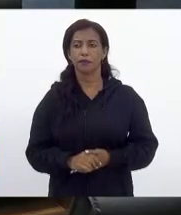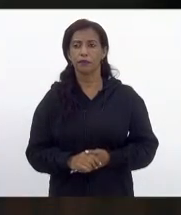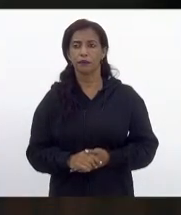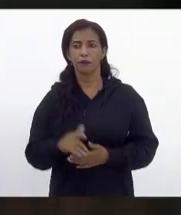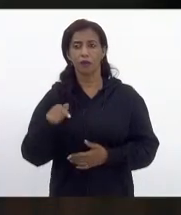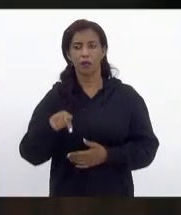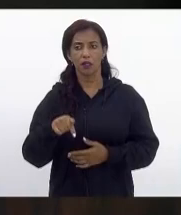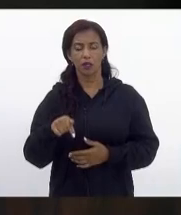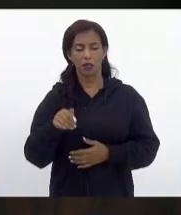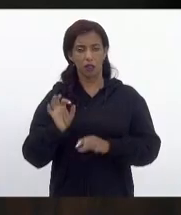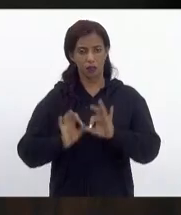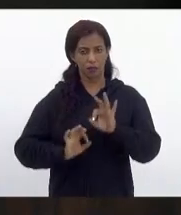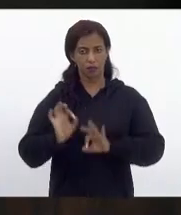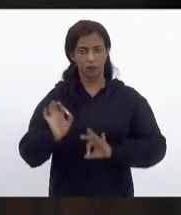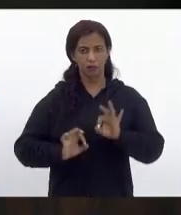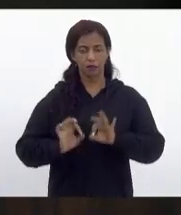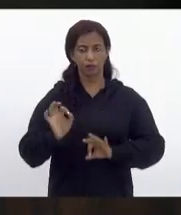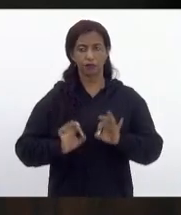Esse projeto, deputado,